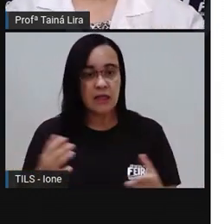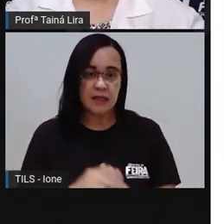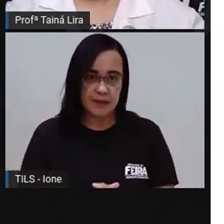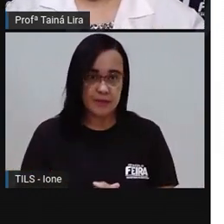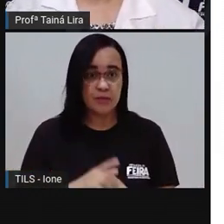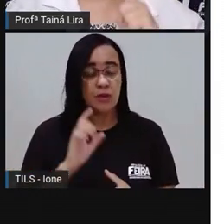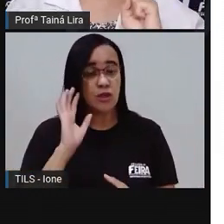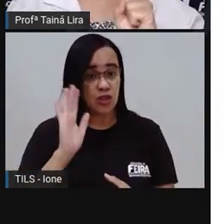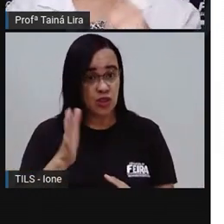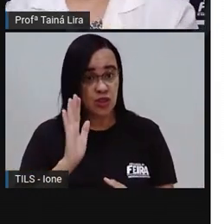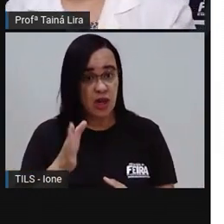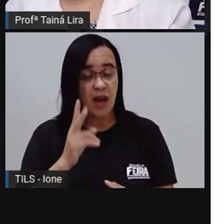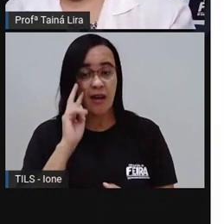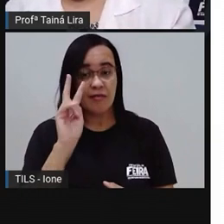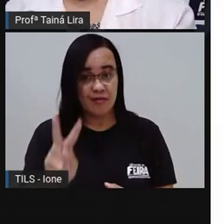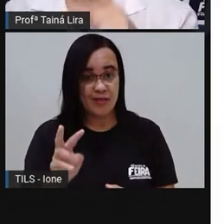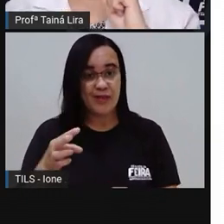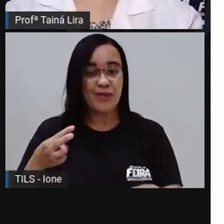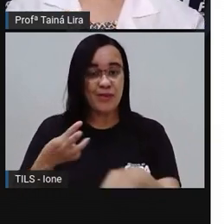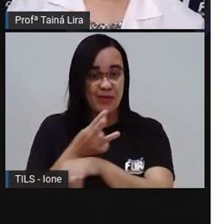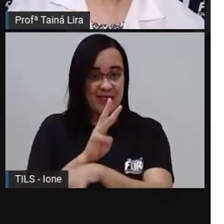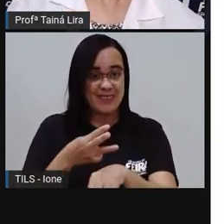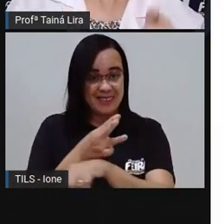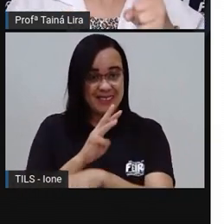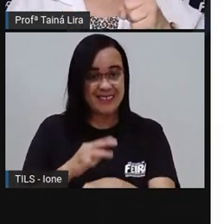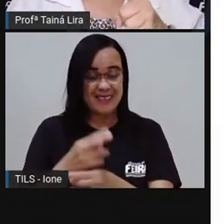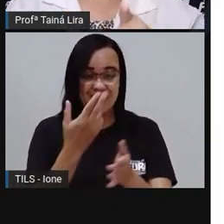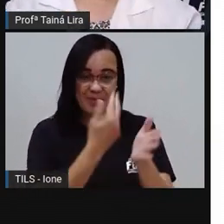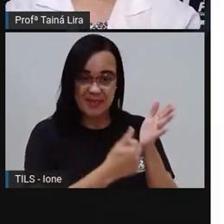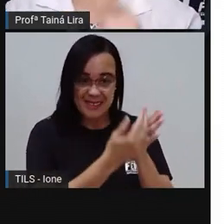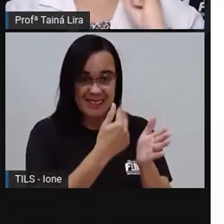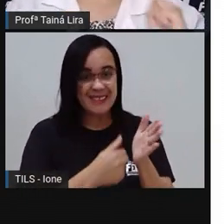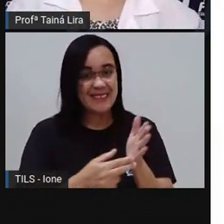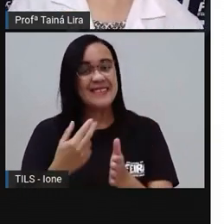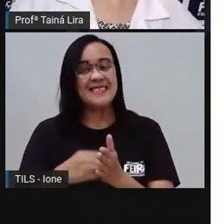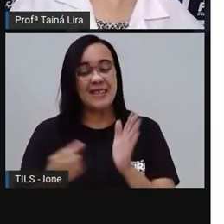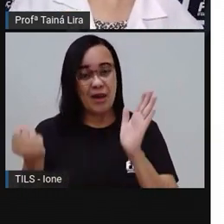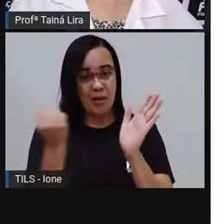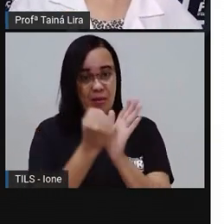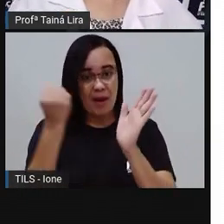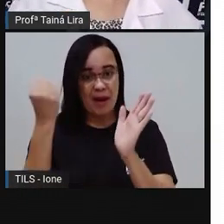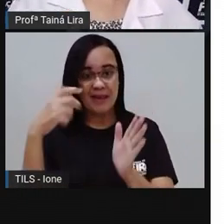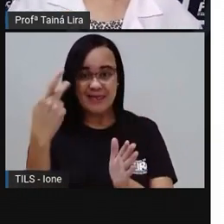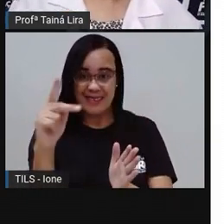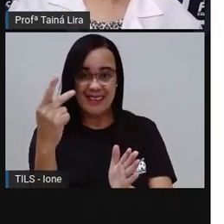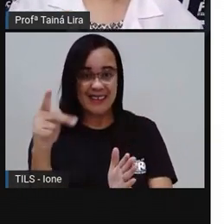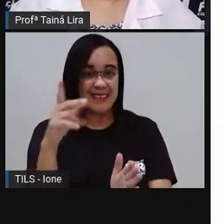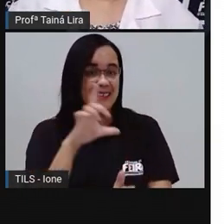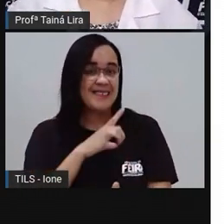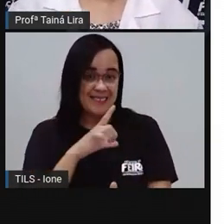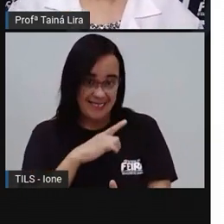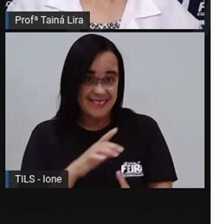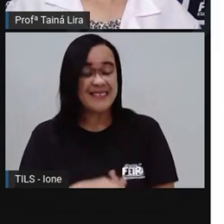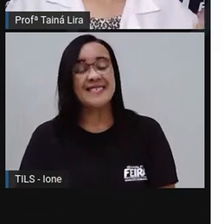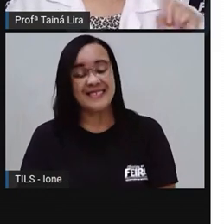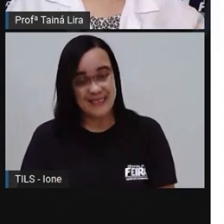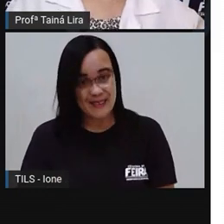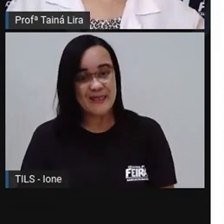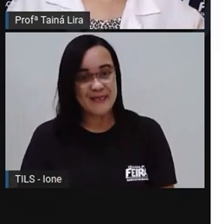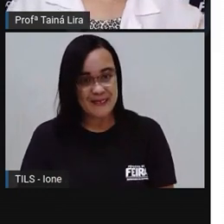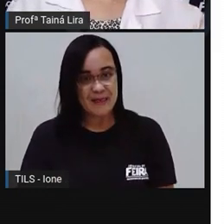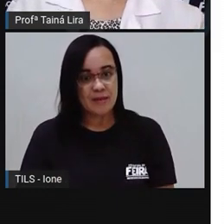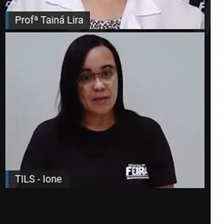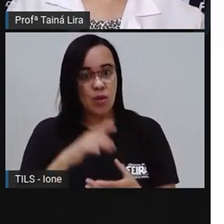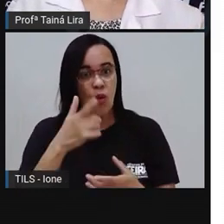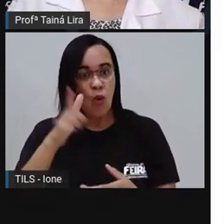figurinha no WhatsApp, não é? Aí, com esse bordão de Faustão, tá? E